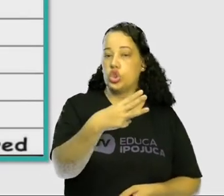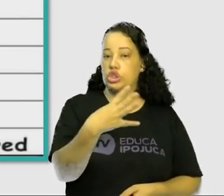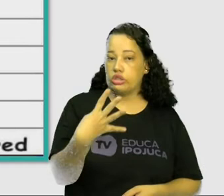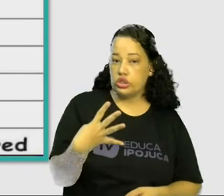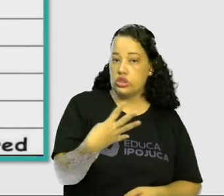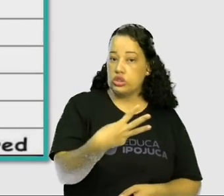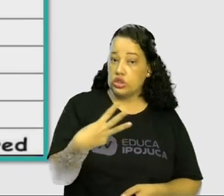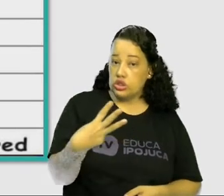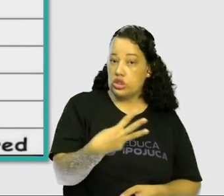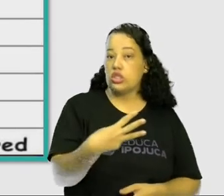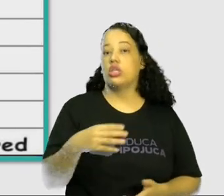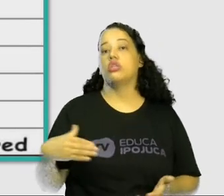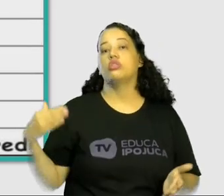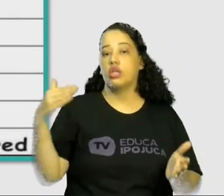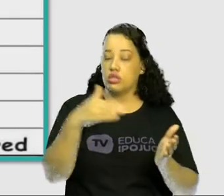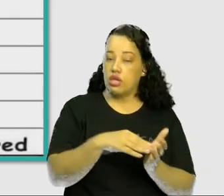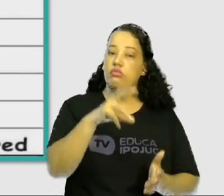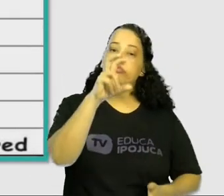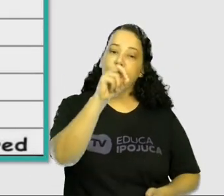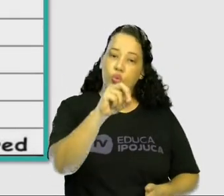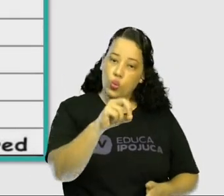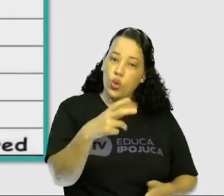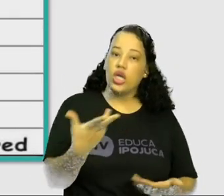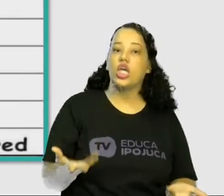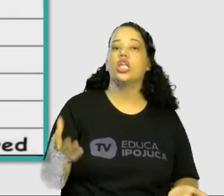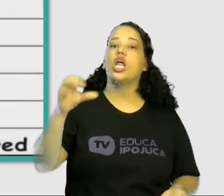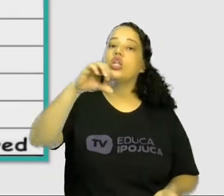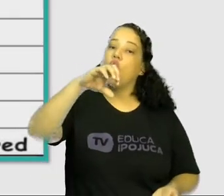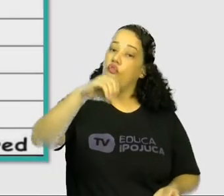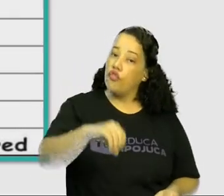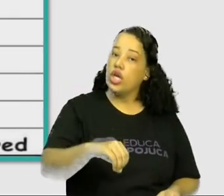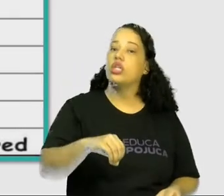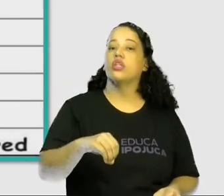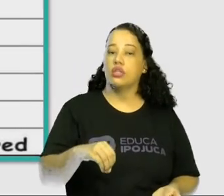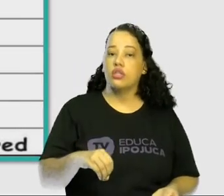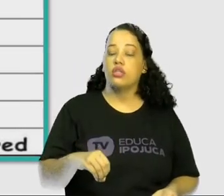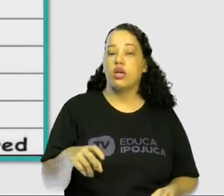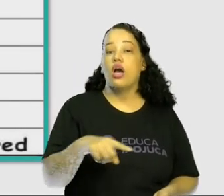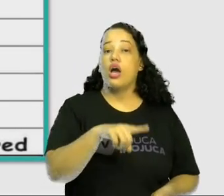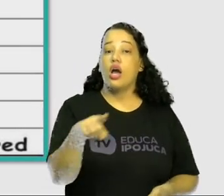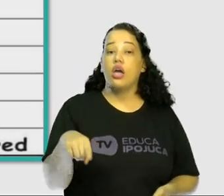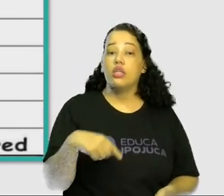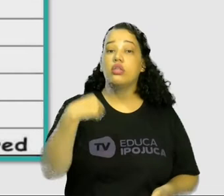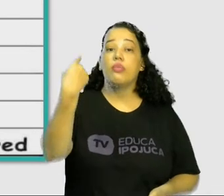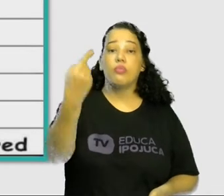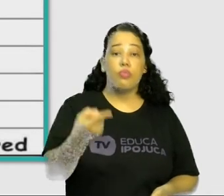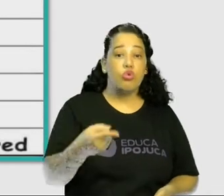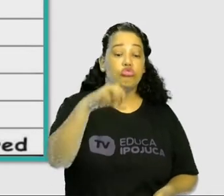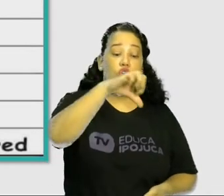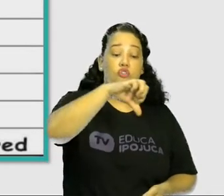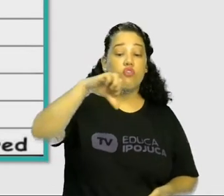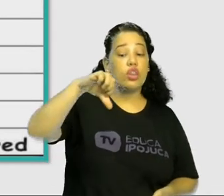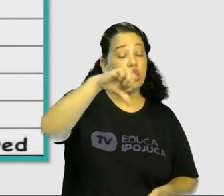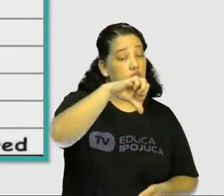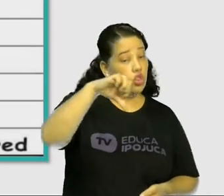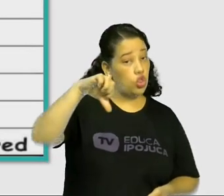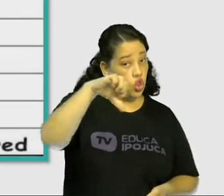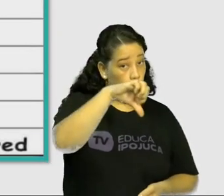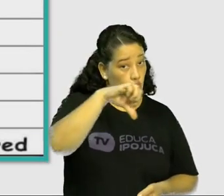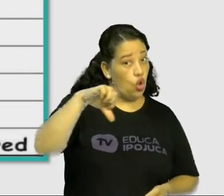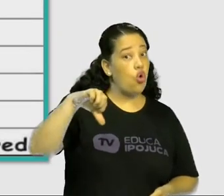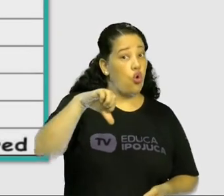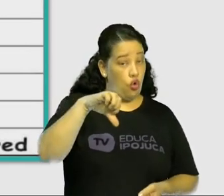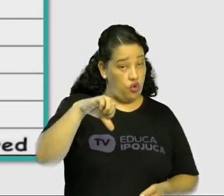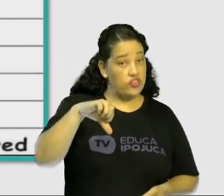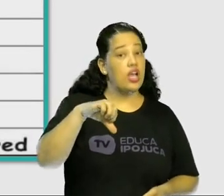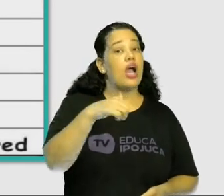e assim por diante. Chegar no 50, chegar no 90. Aí sim, quando chegar no 99, que vai ser o